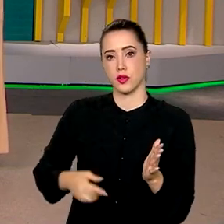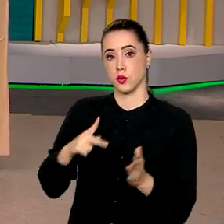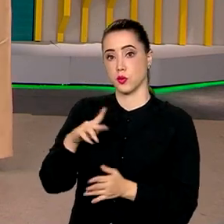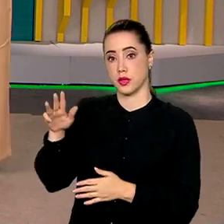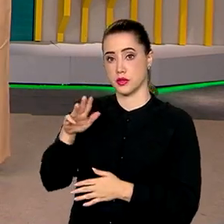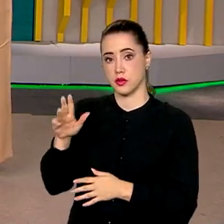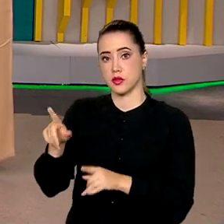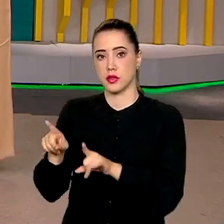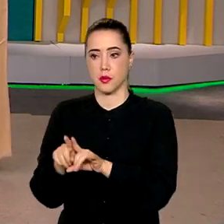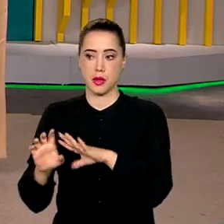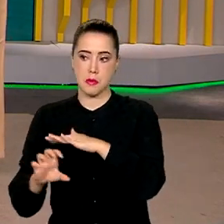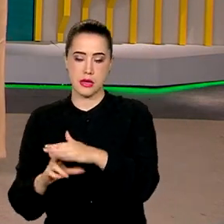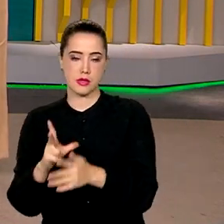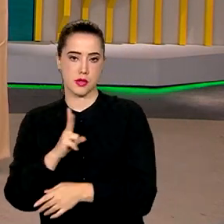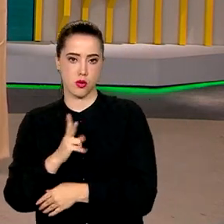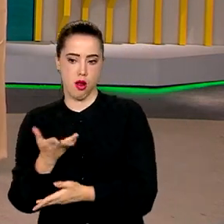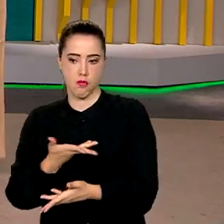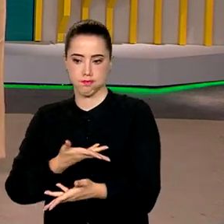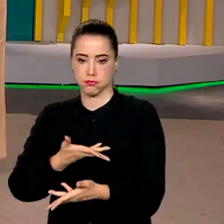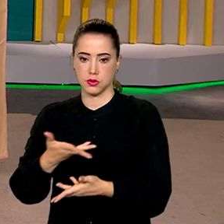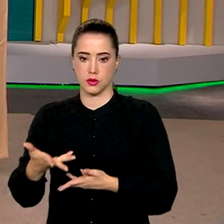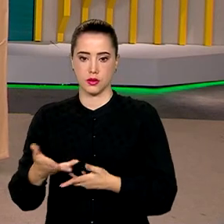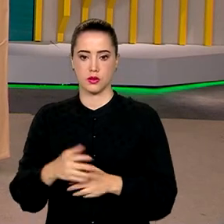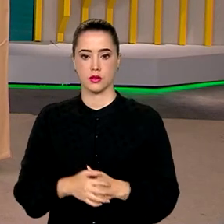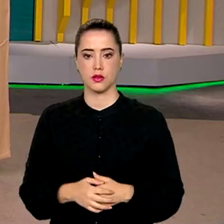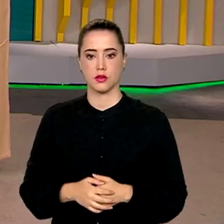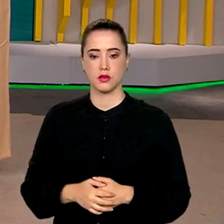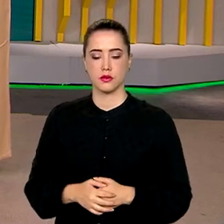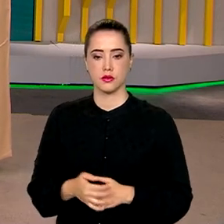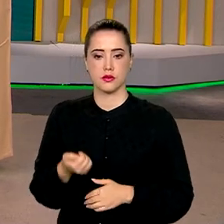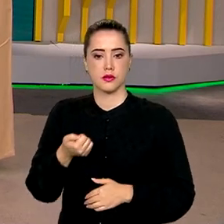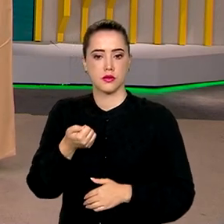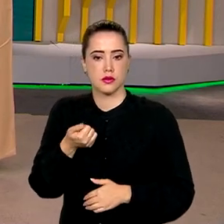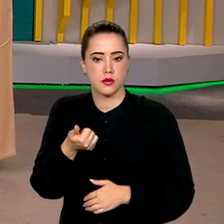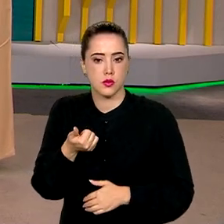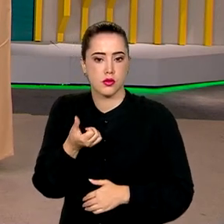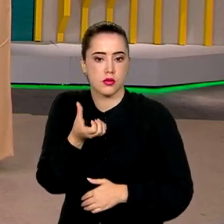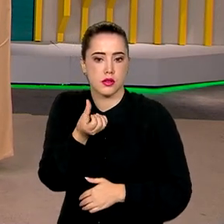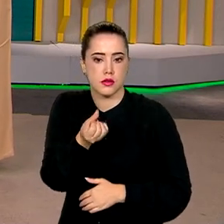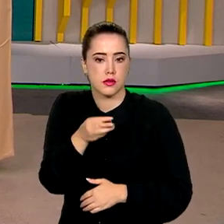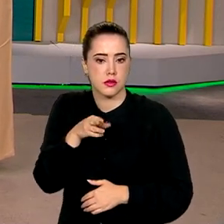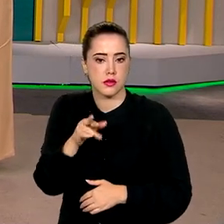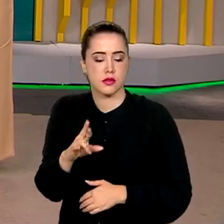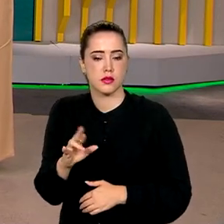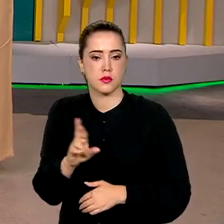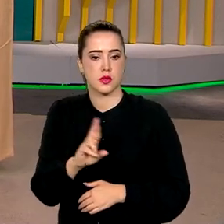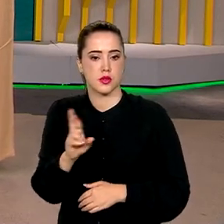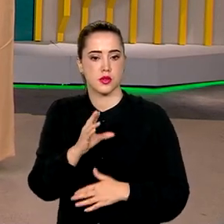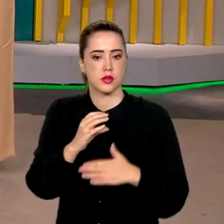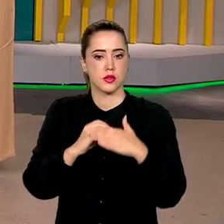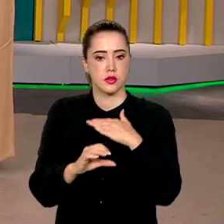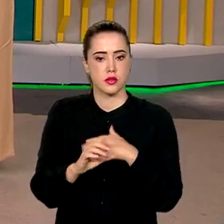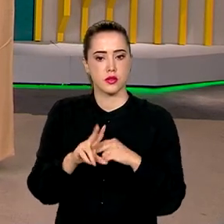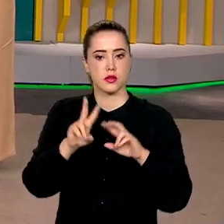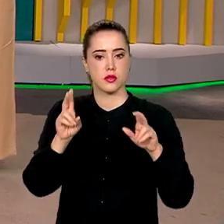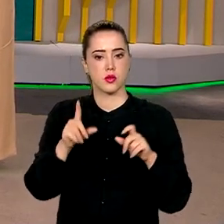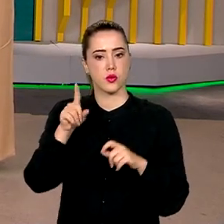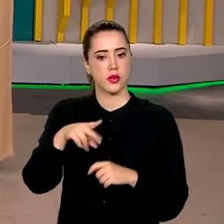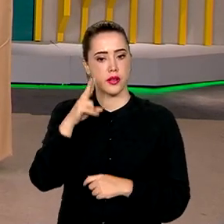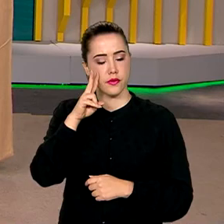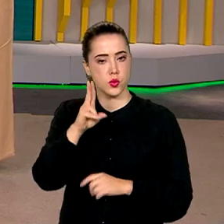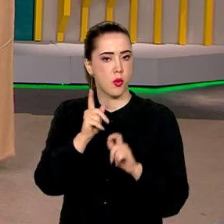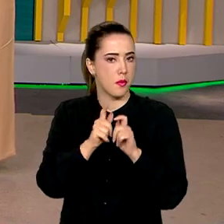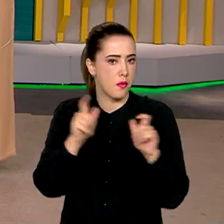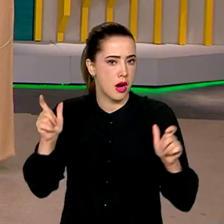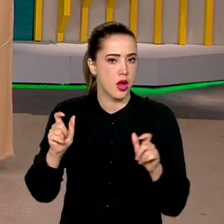Lula e a iniciativa privada. É, Roberto, são quase 16 bilhões de reais em investimentos, no que é considerado o maior